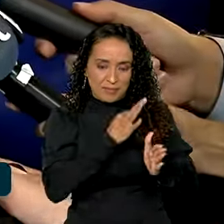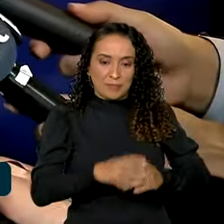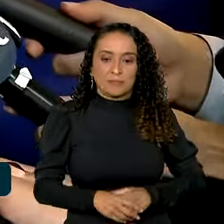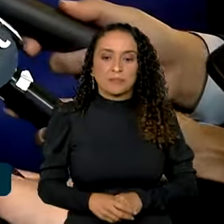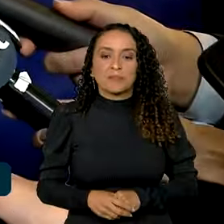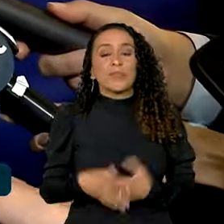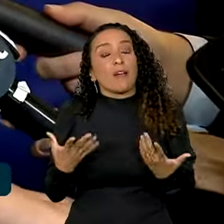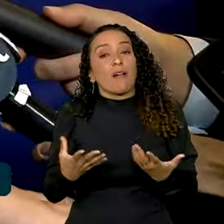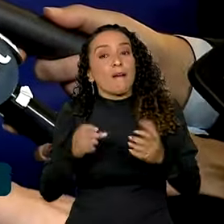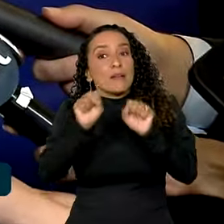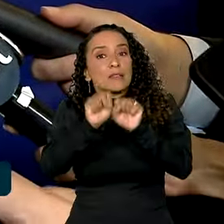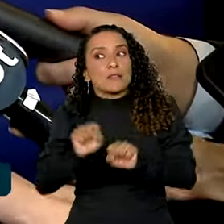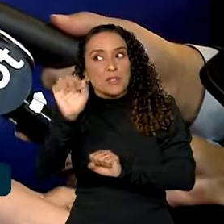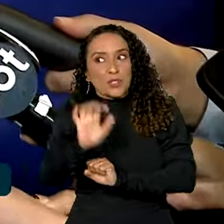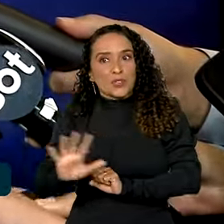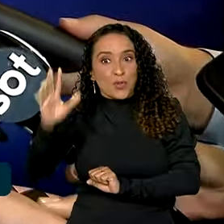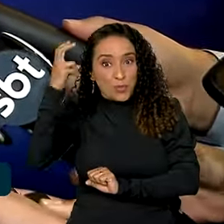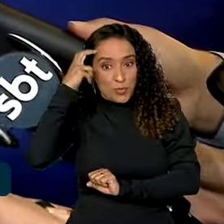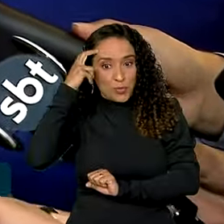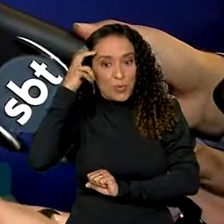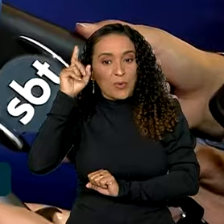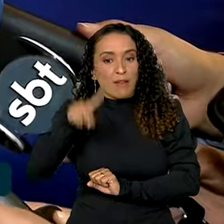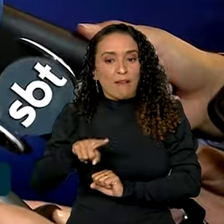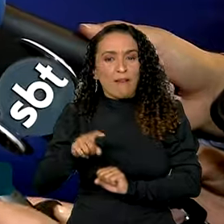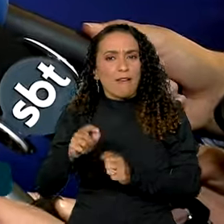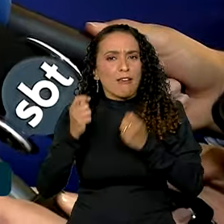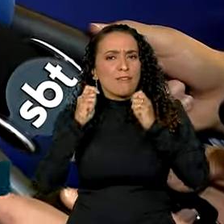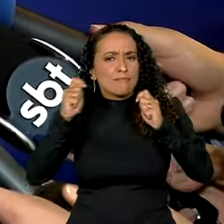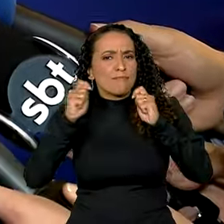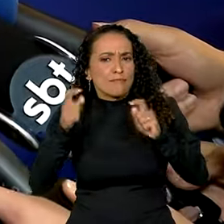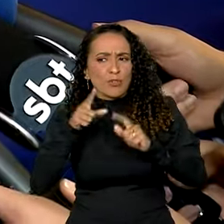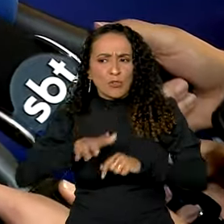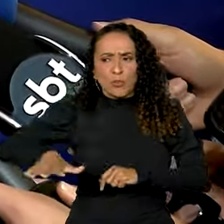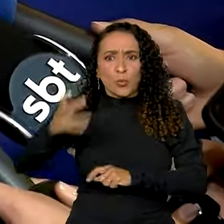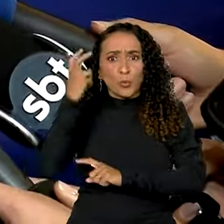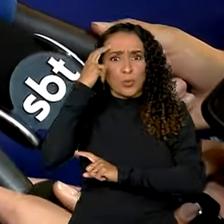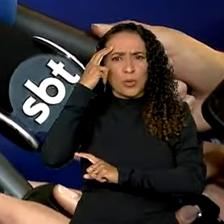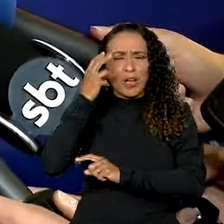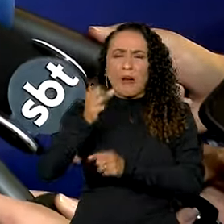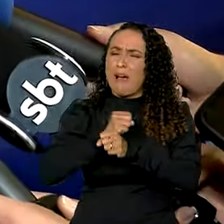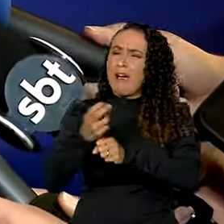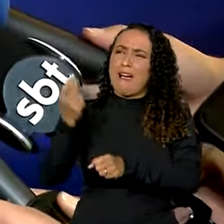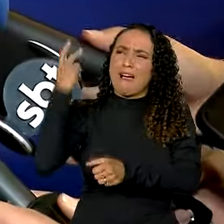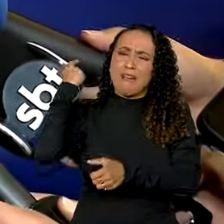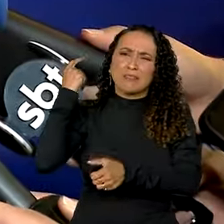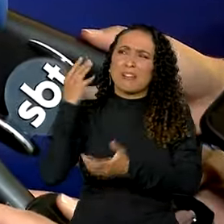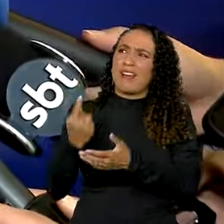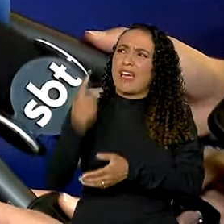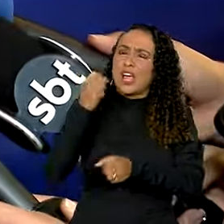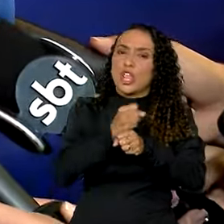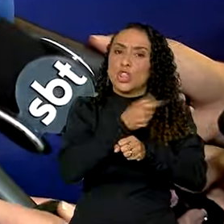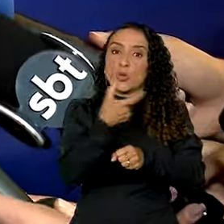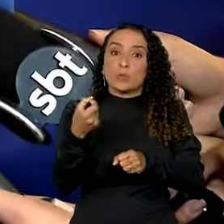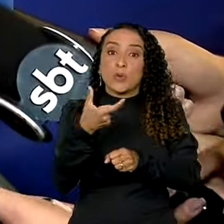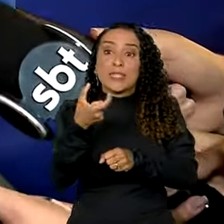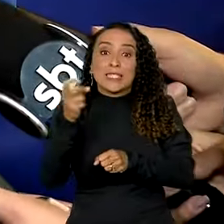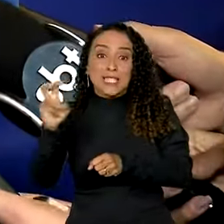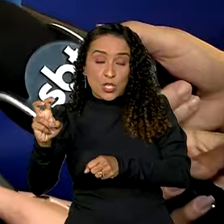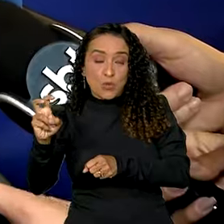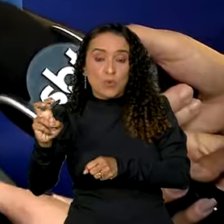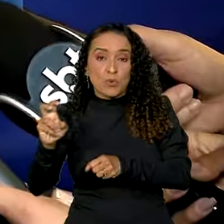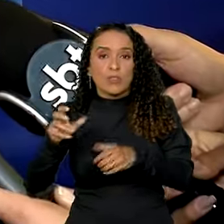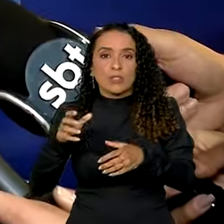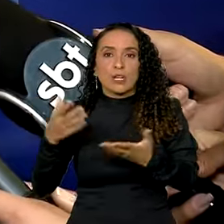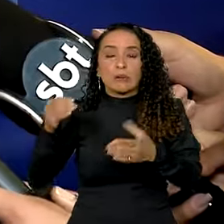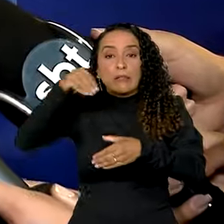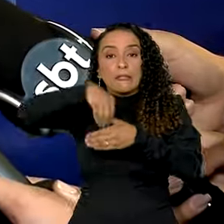Olha, o Sistema Nacional de Cultura é uma reivindicação do setor cultural há muitos anos, desde, na verdade, de 2005, né? E